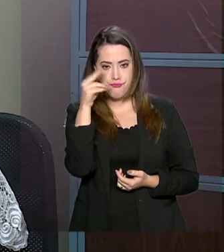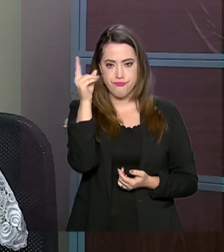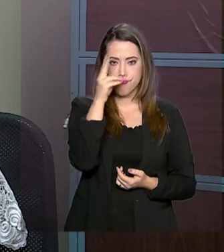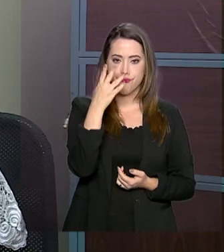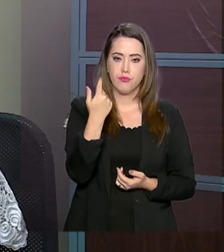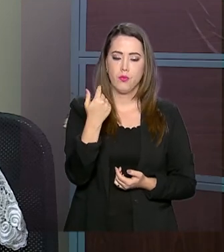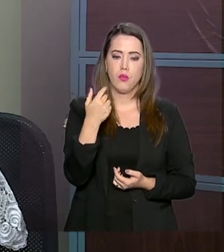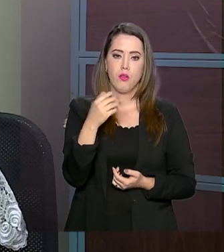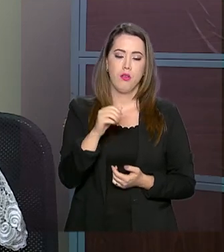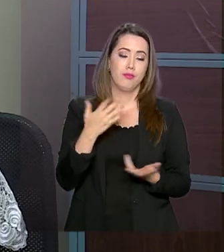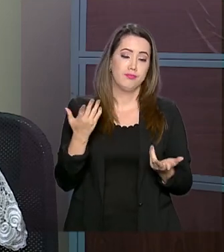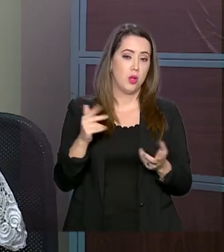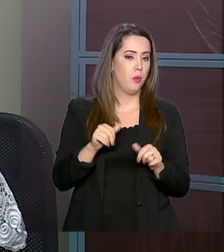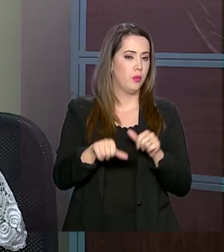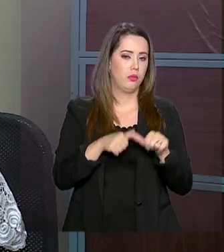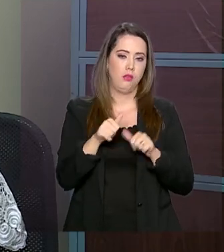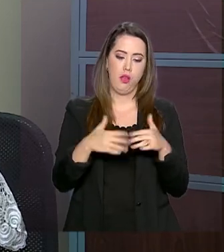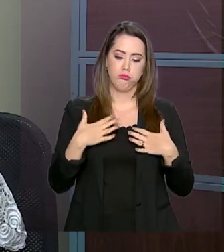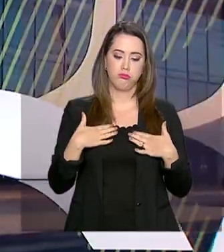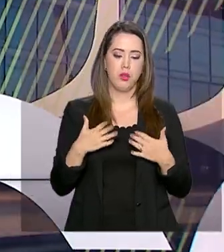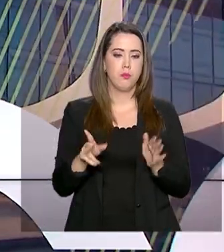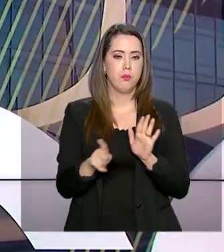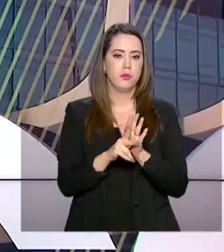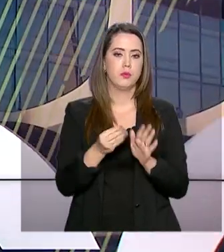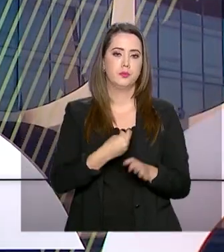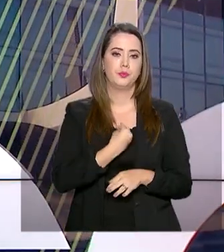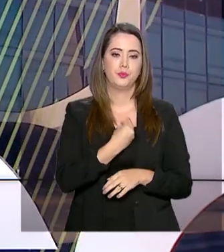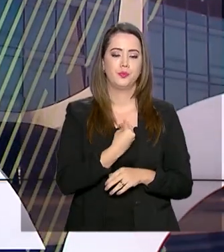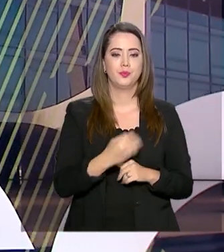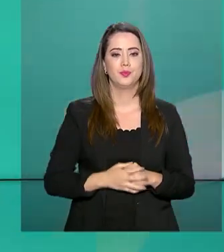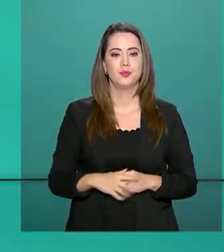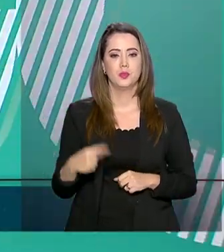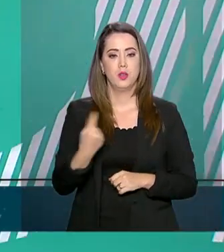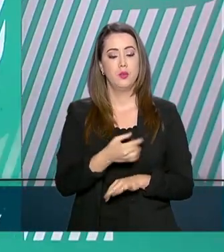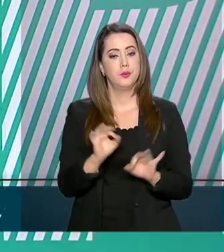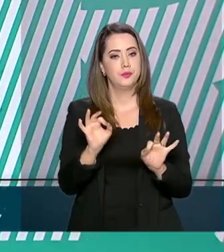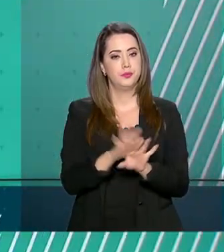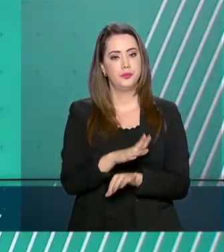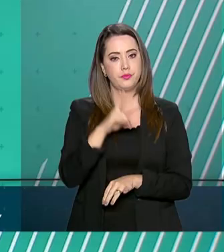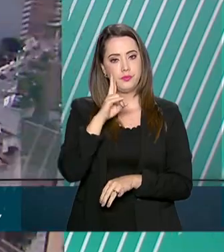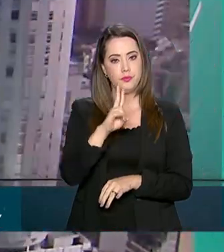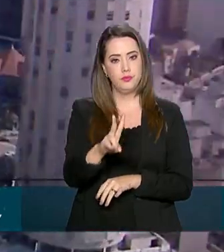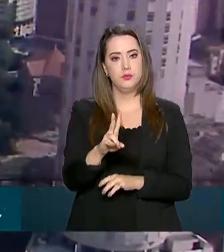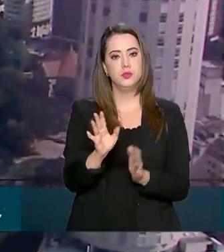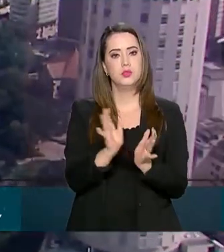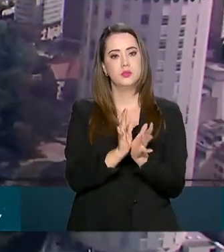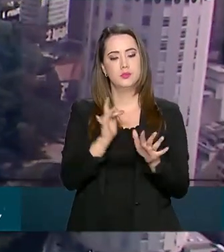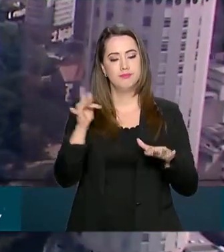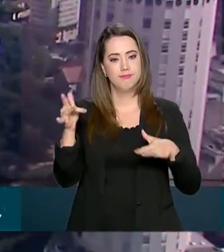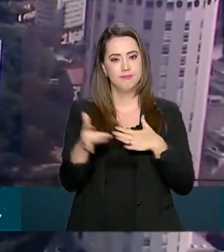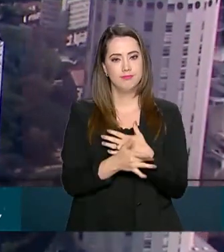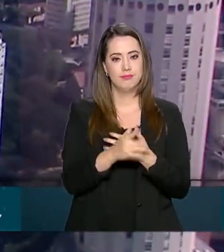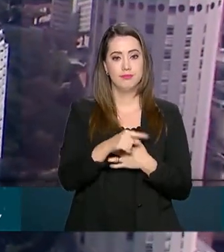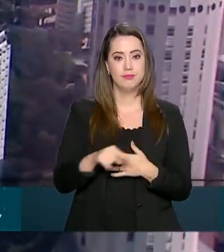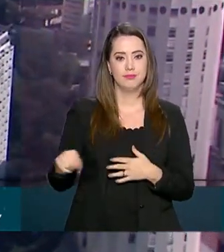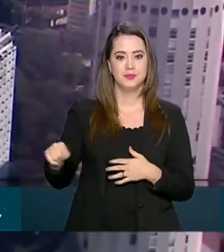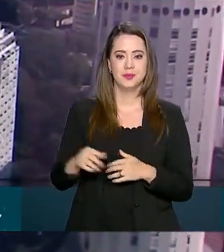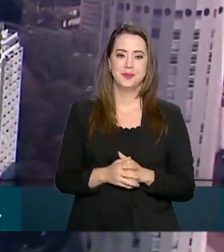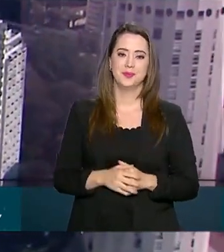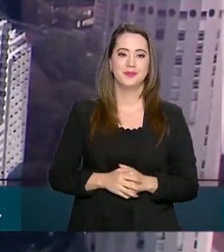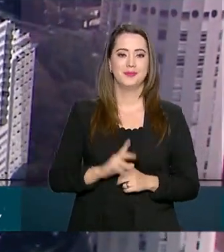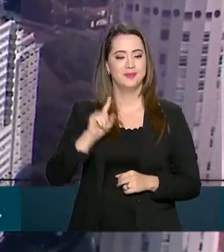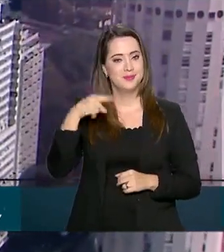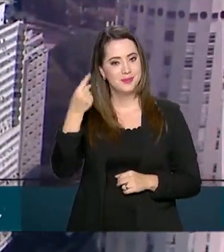é essa mudança de hábitos de vida. O governo agora termina aqui. Você pode nos acompanhar também pelas redes